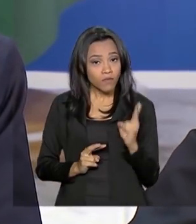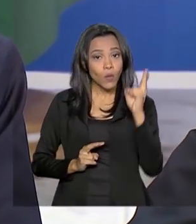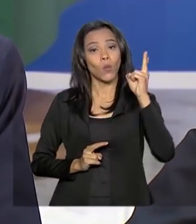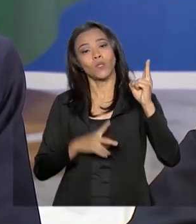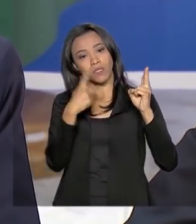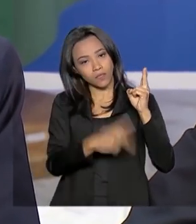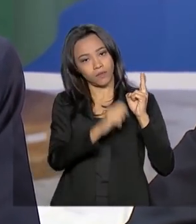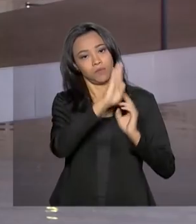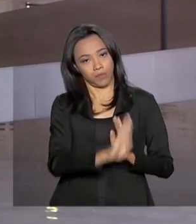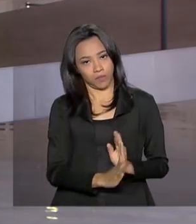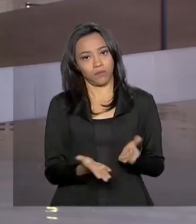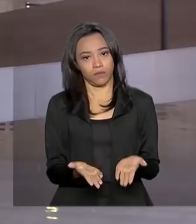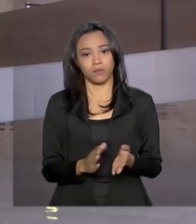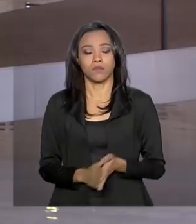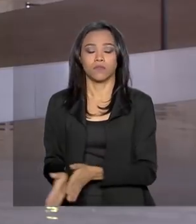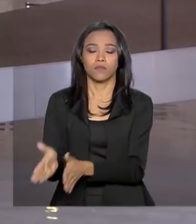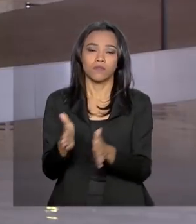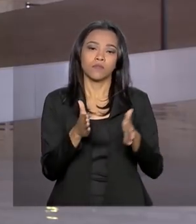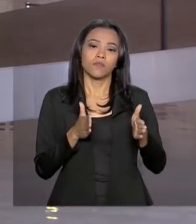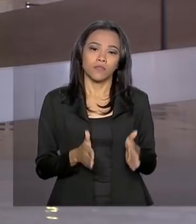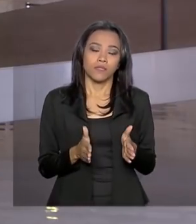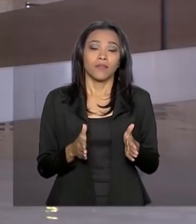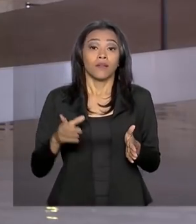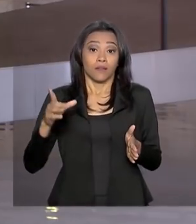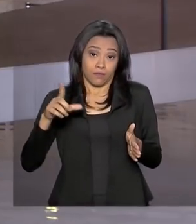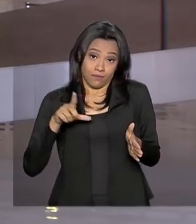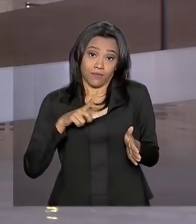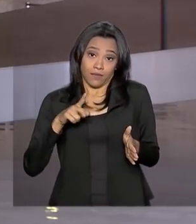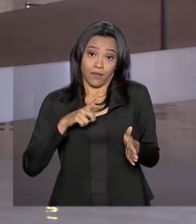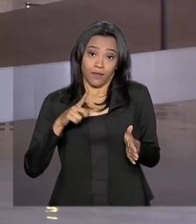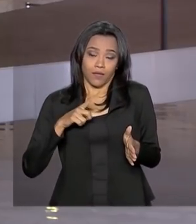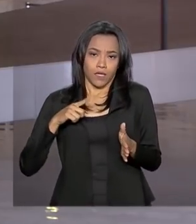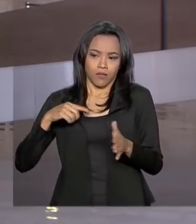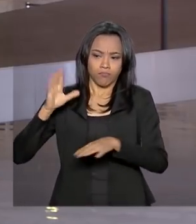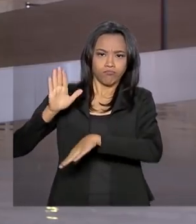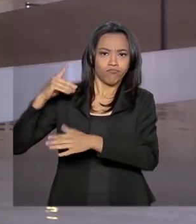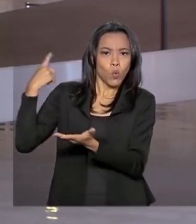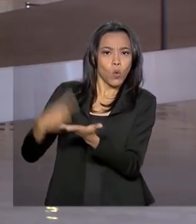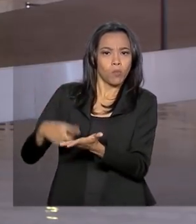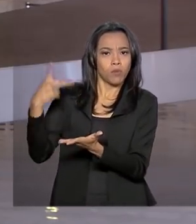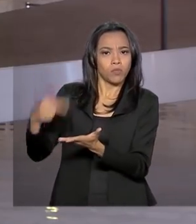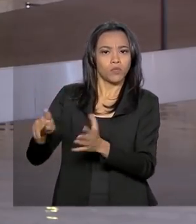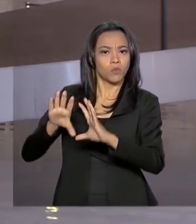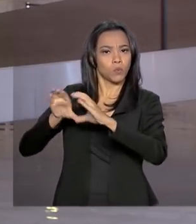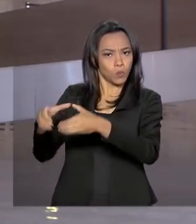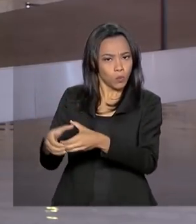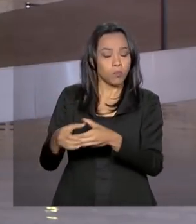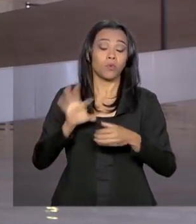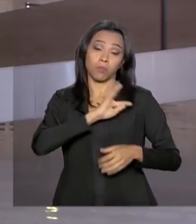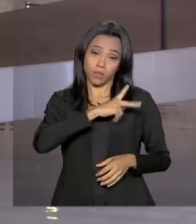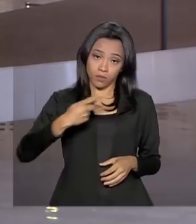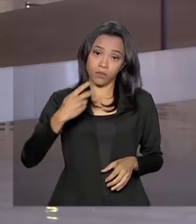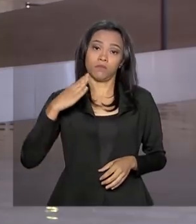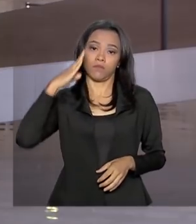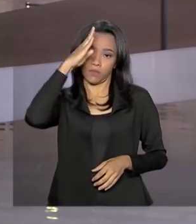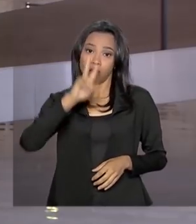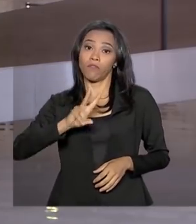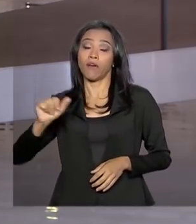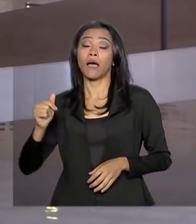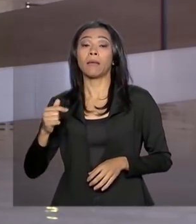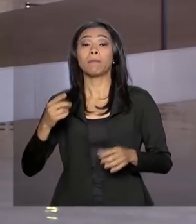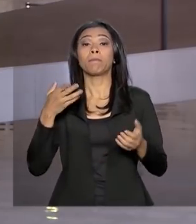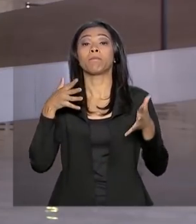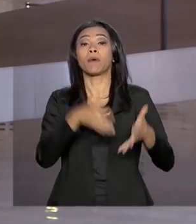produzimos aqui. Além das atividades do G20, o presidente Jair Bolsonaro vai participar de uma reunião